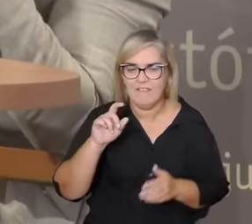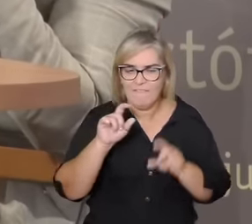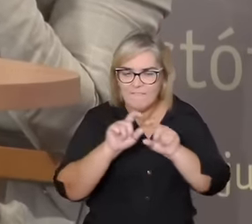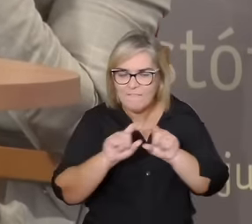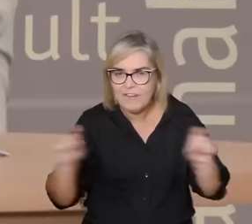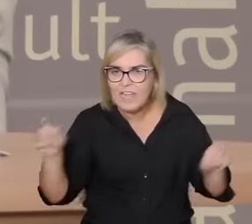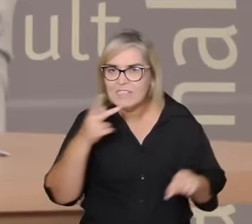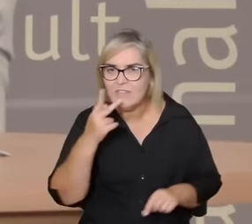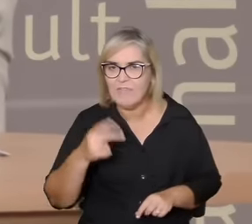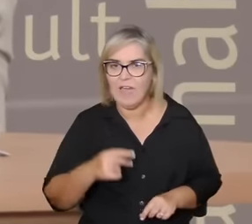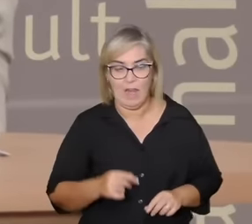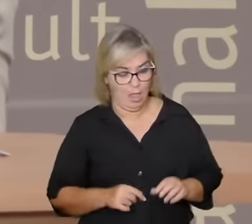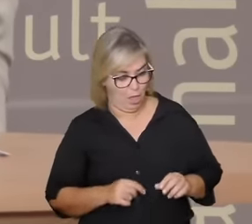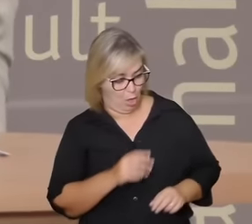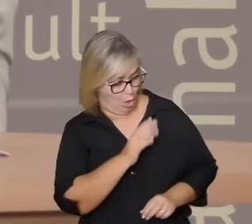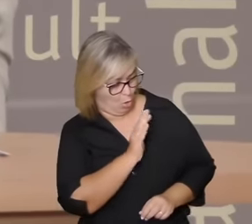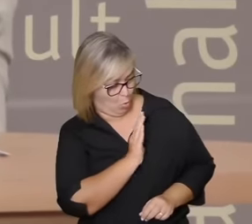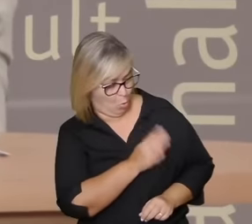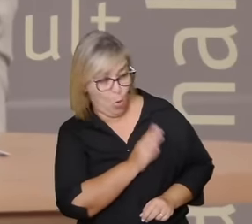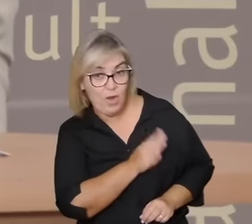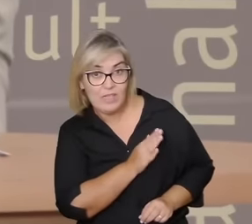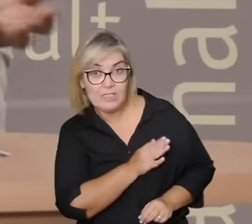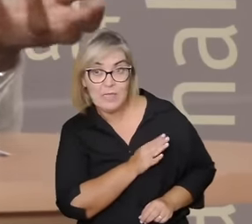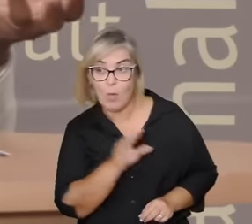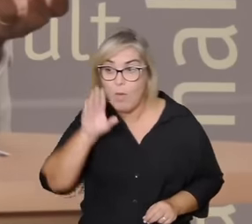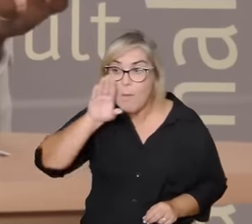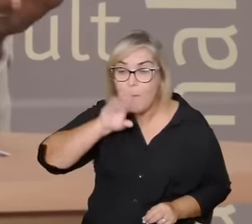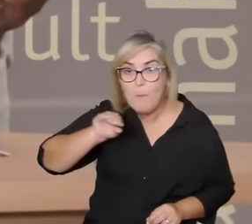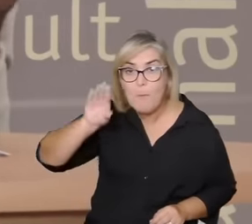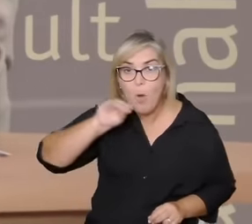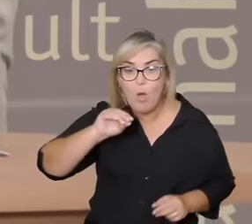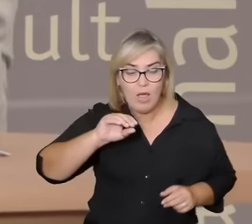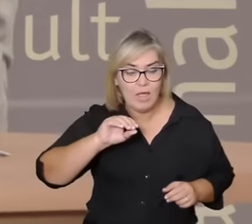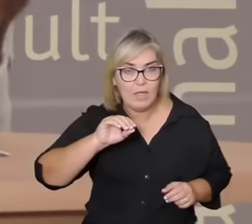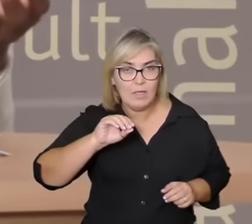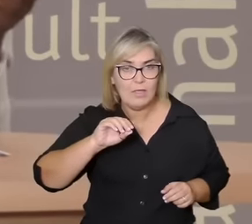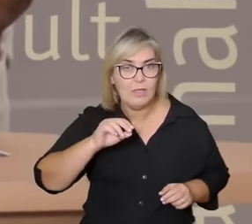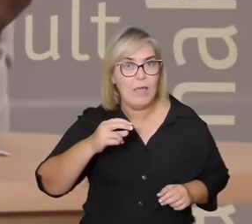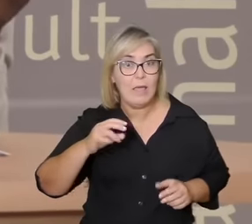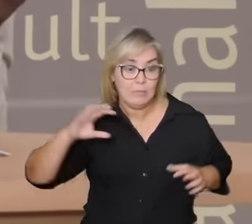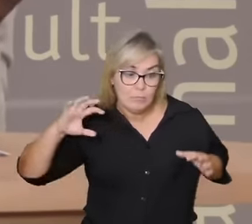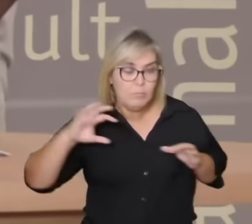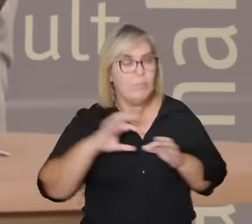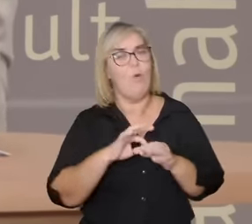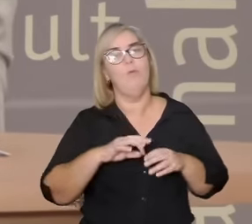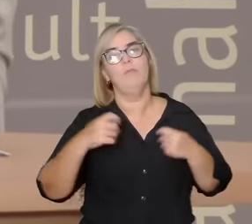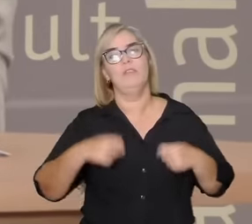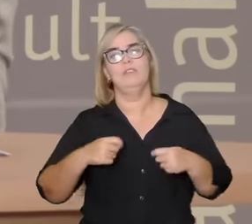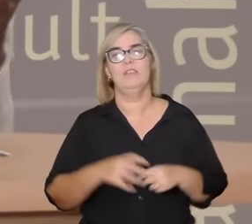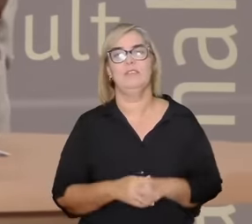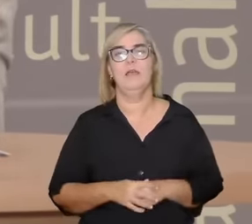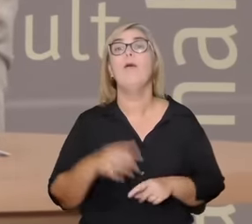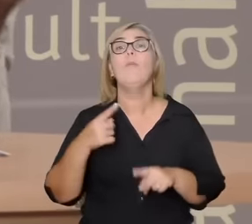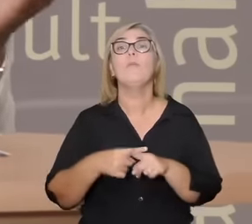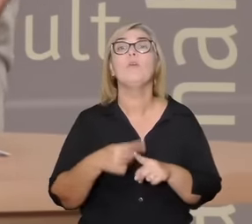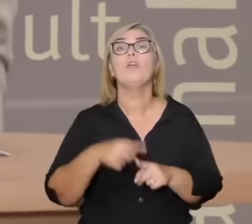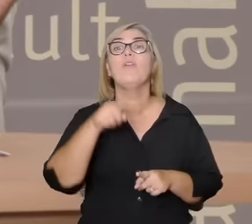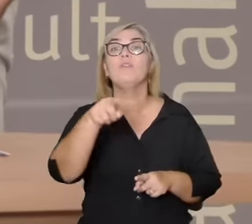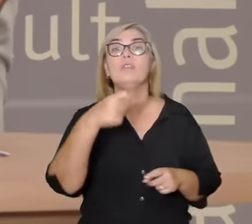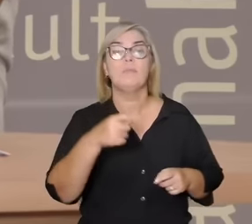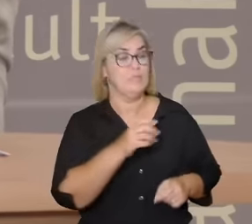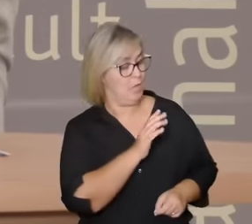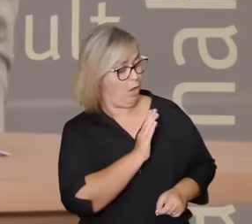significa que você está sentindo não quer dizer que o outro a pessoa com quem você se relaciona é seu analista seu